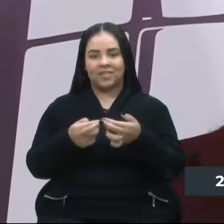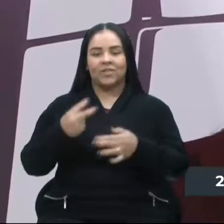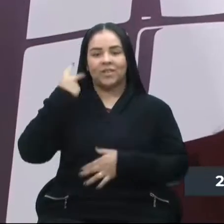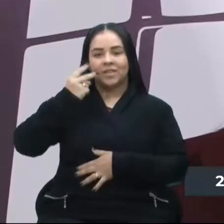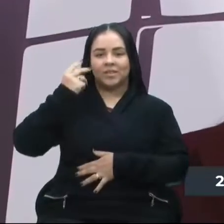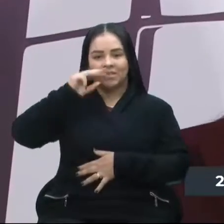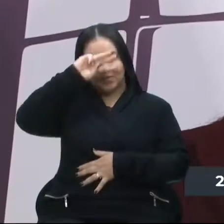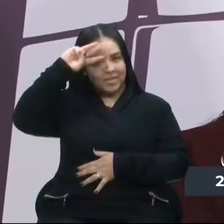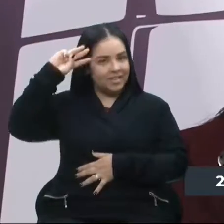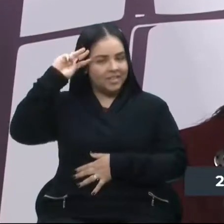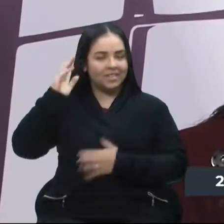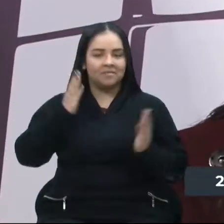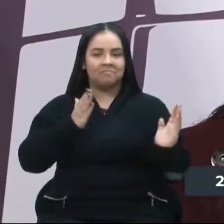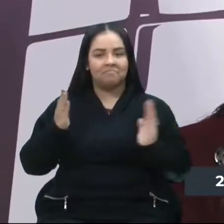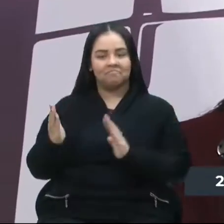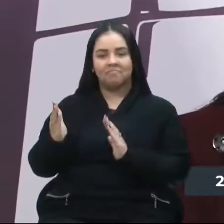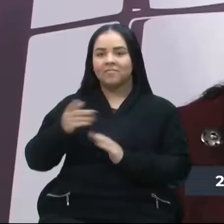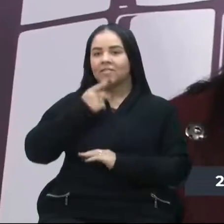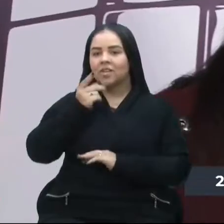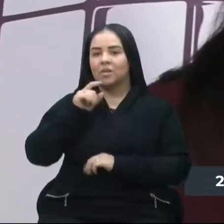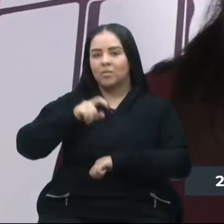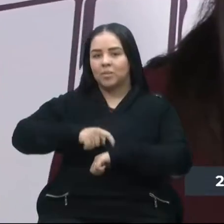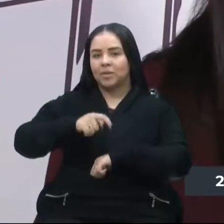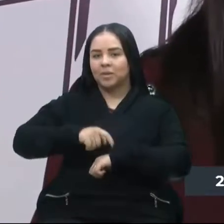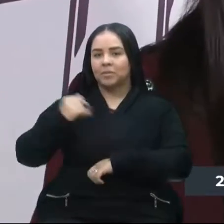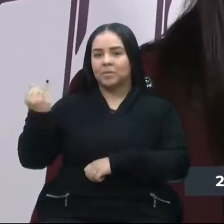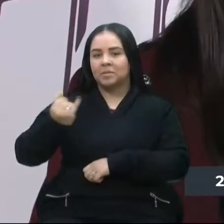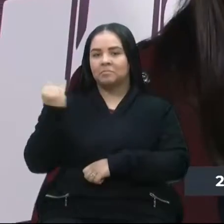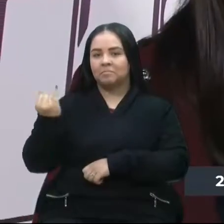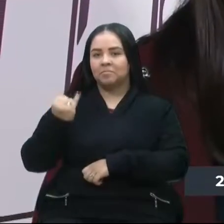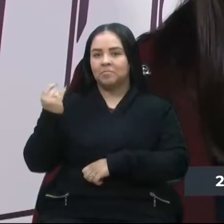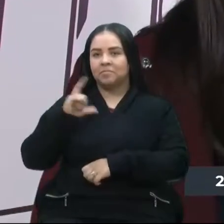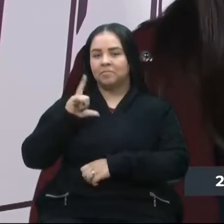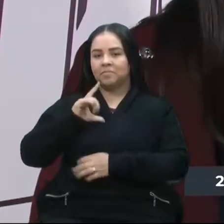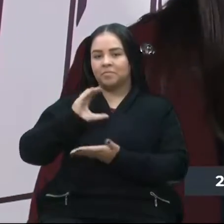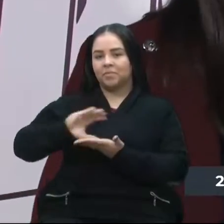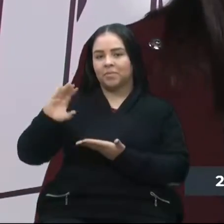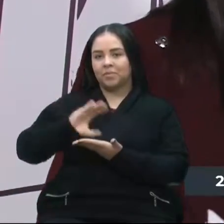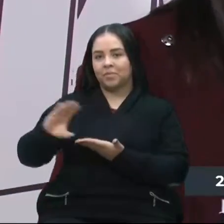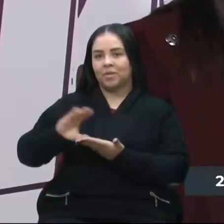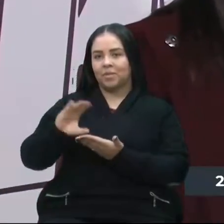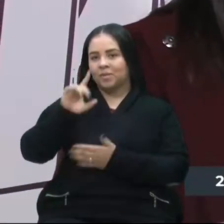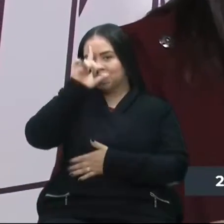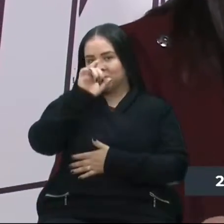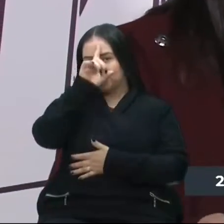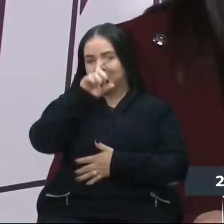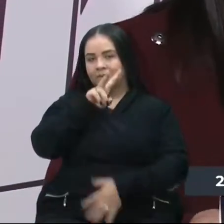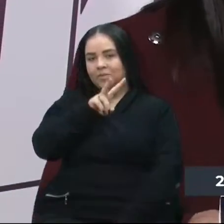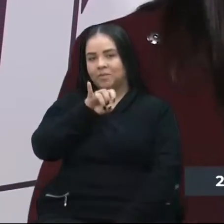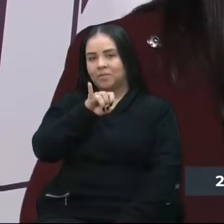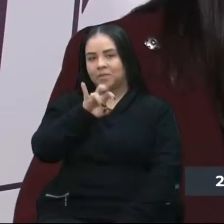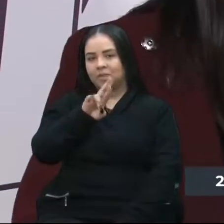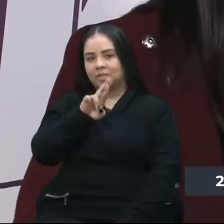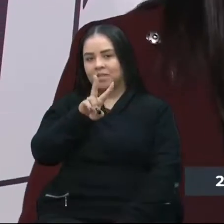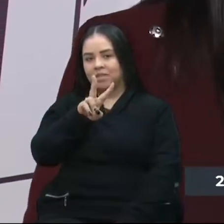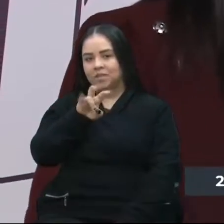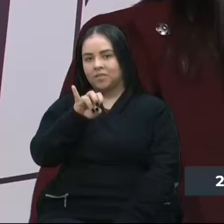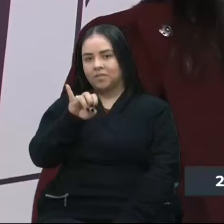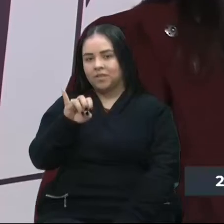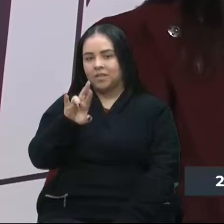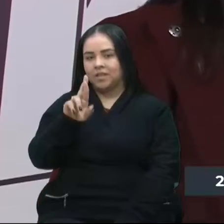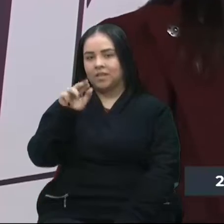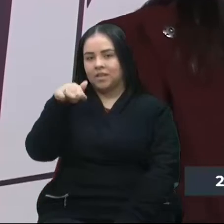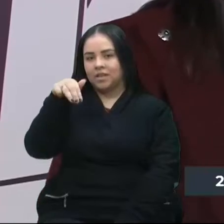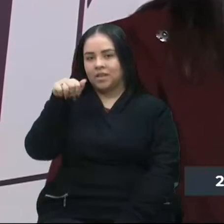está aqui ao meu lado, que falou de um momento importante de repasses e de recursos para o hospital Virvi Ramos.